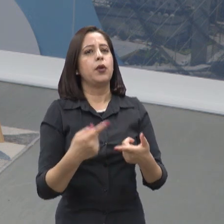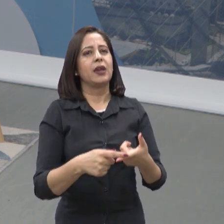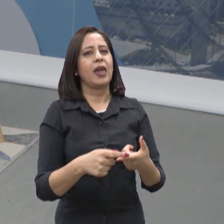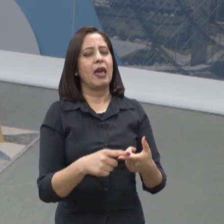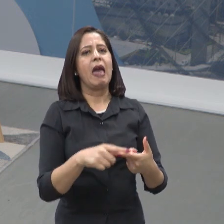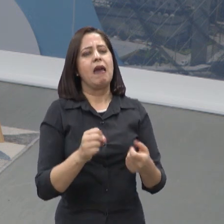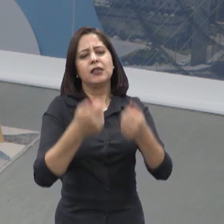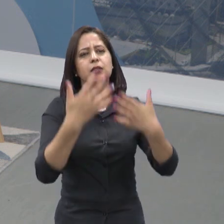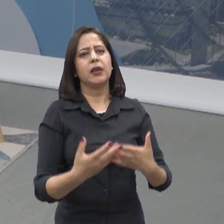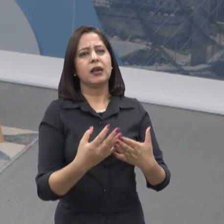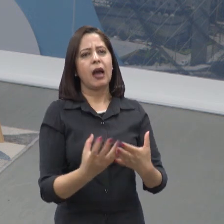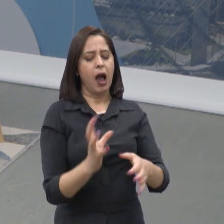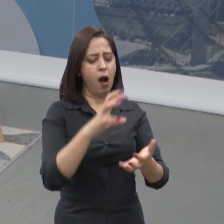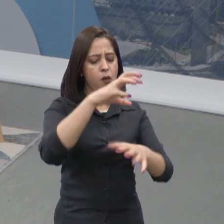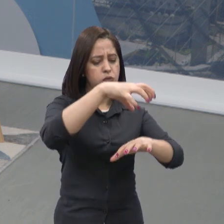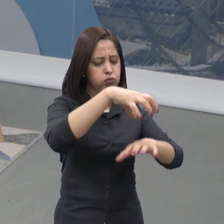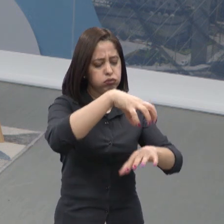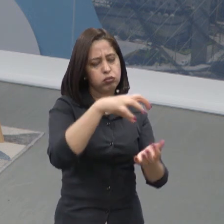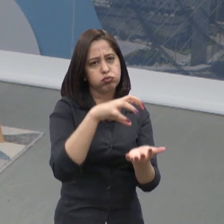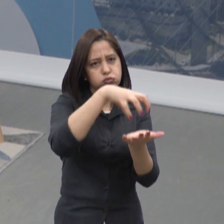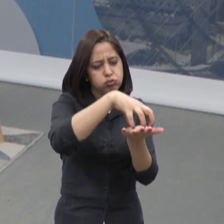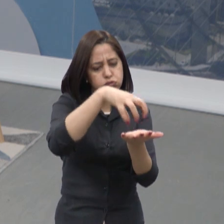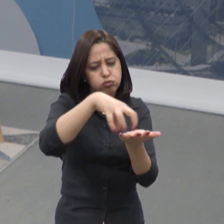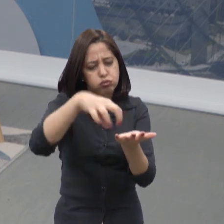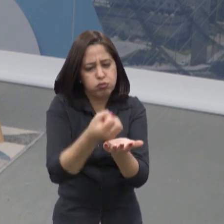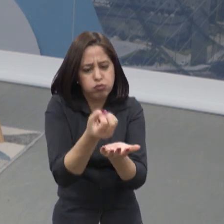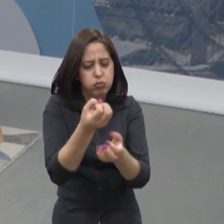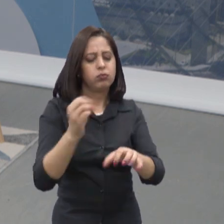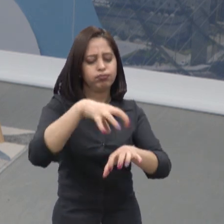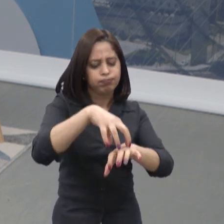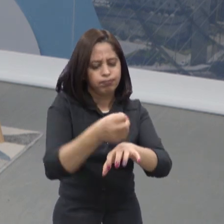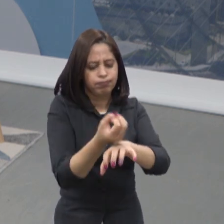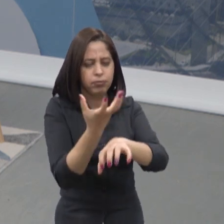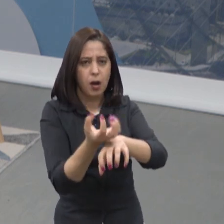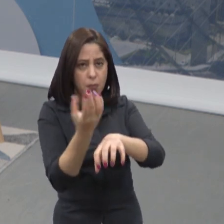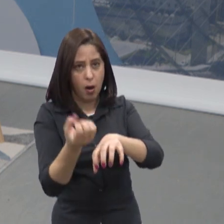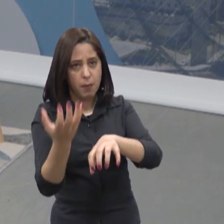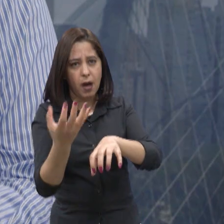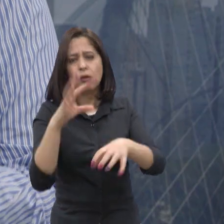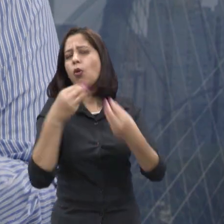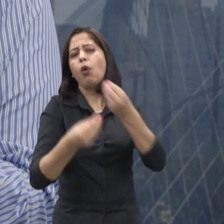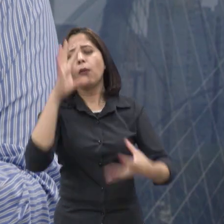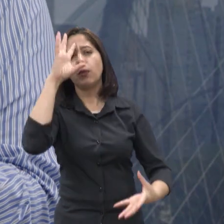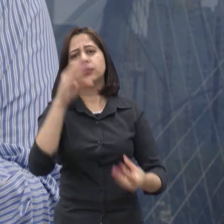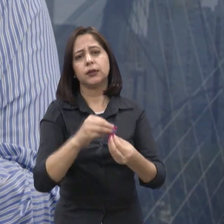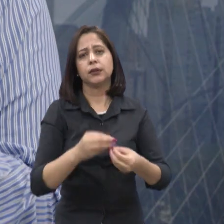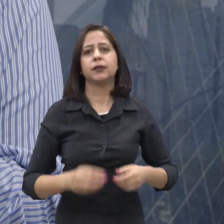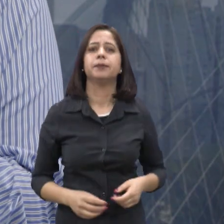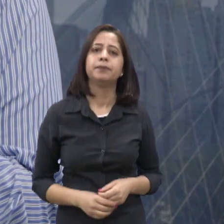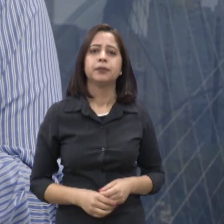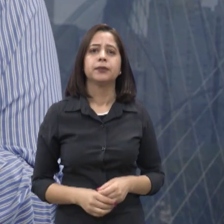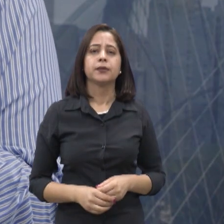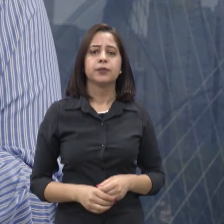energética, o que que é de fato? O que que a gente pode entender por isso? Bom, pra começar,